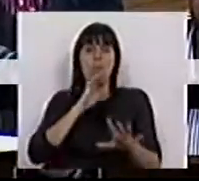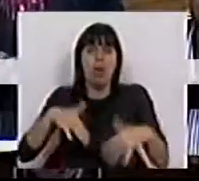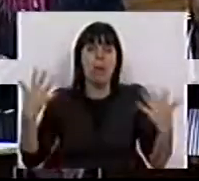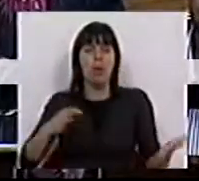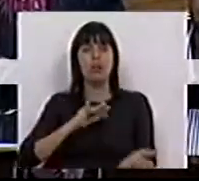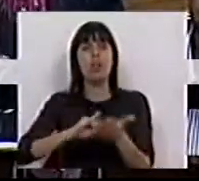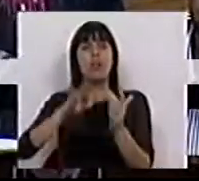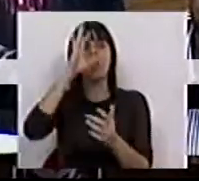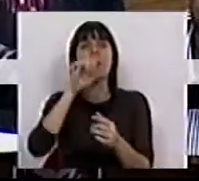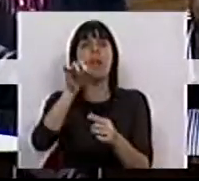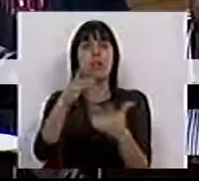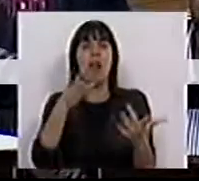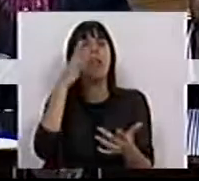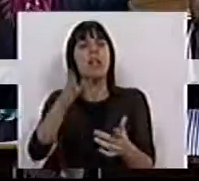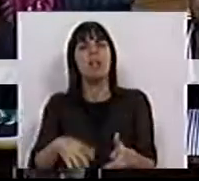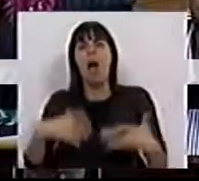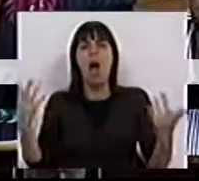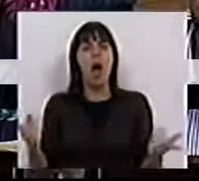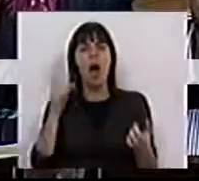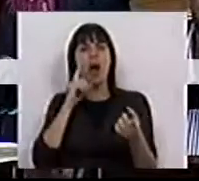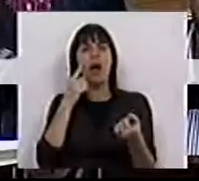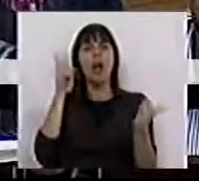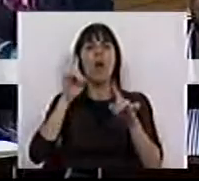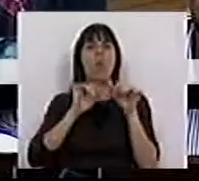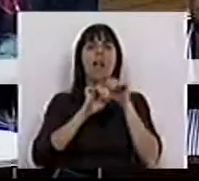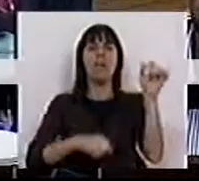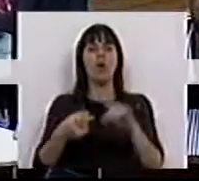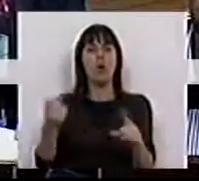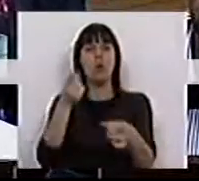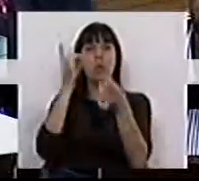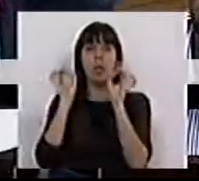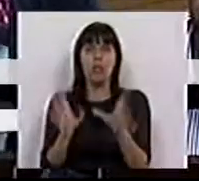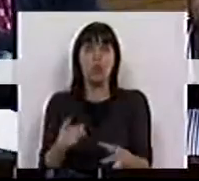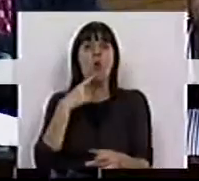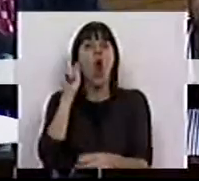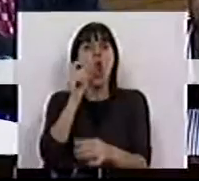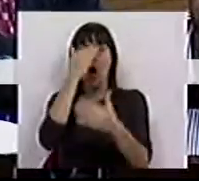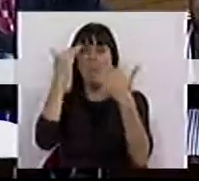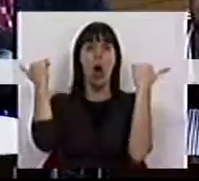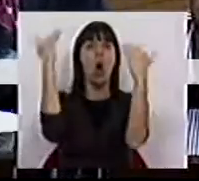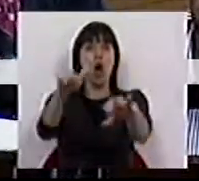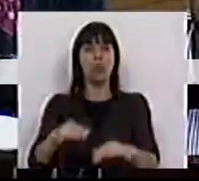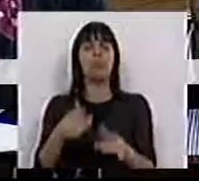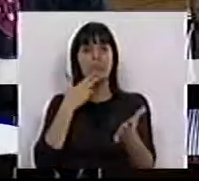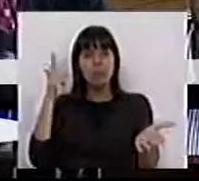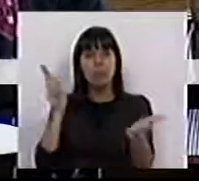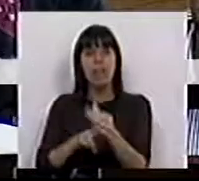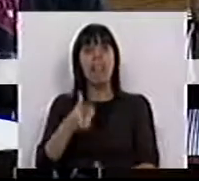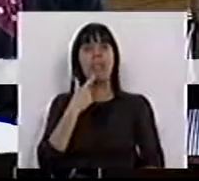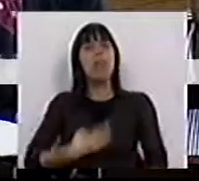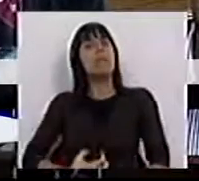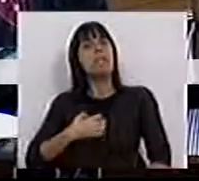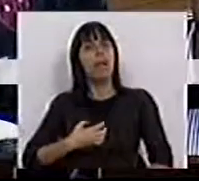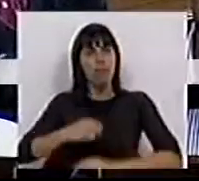pode o Senhor Secretário de Estado dizer que requalificar não é despedir, pode chamar-lhe o que quiser, mas quer